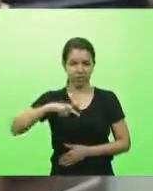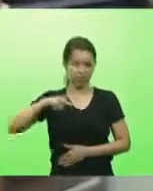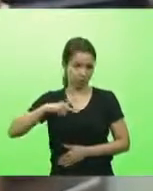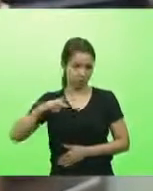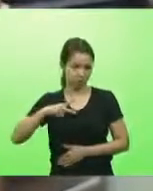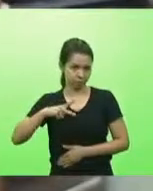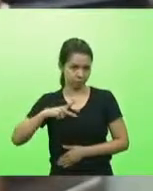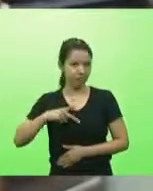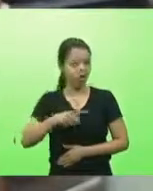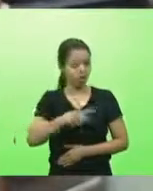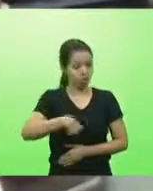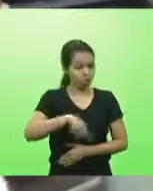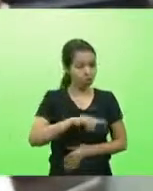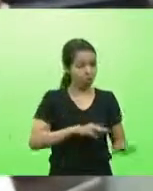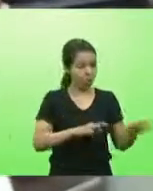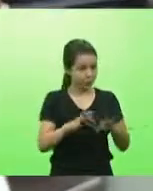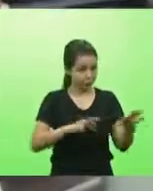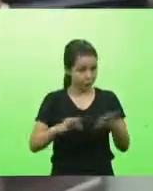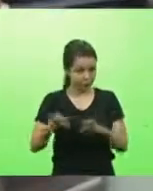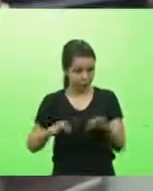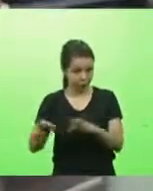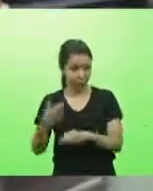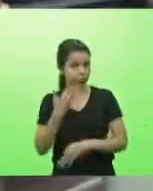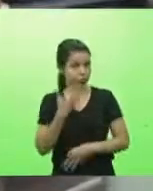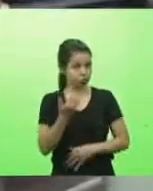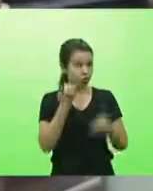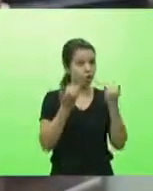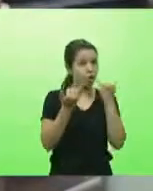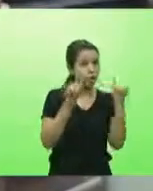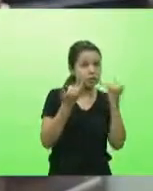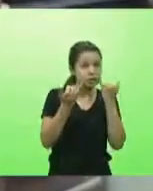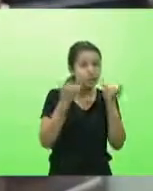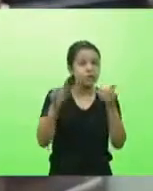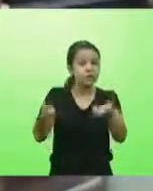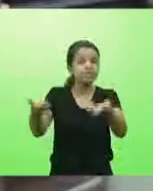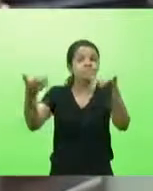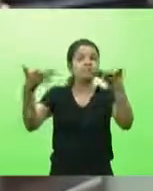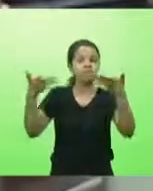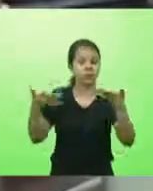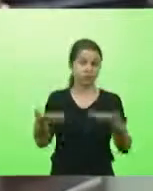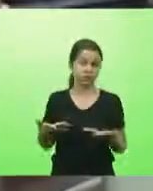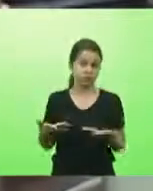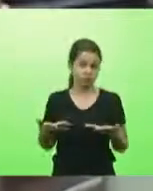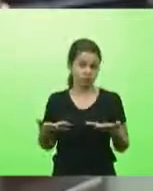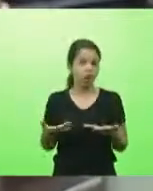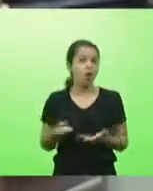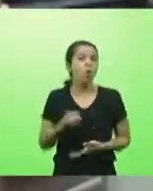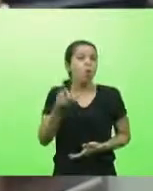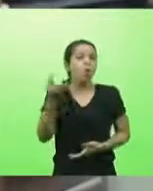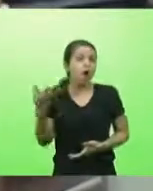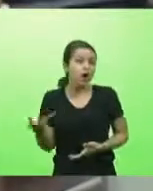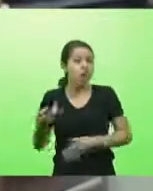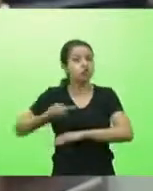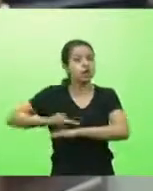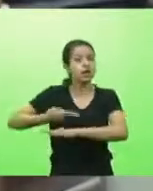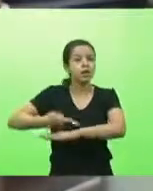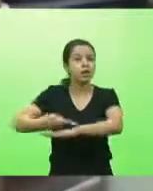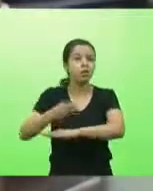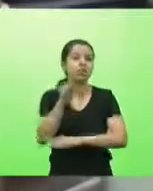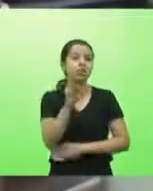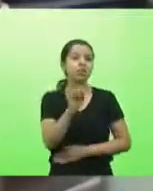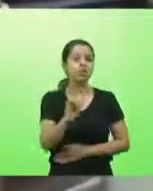um pedido de informação solicitando algum esclarecimento. Quantos leitos de UTI estão